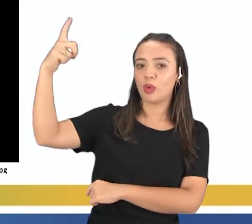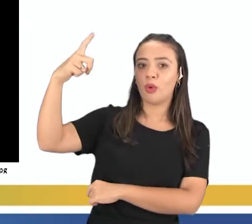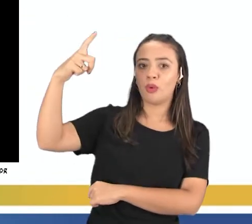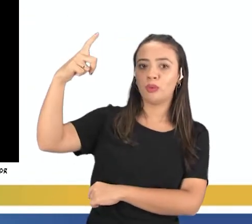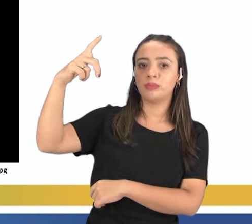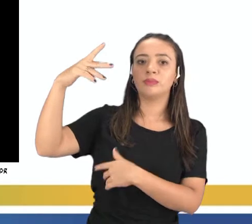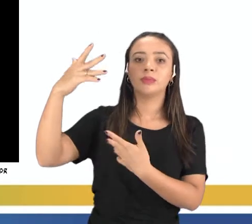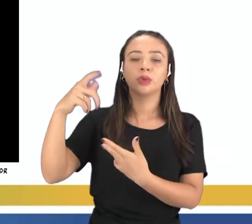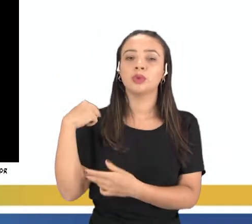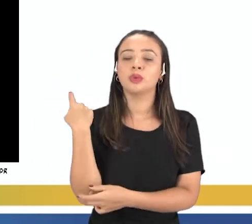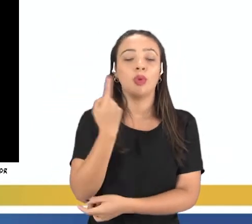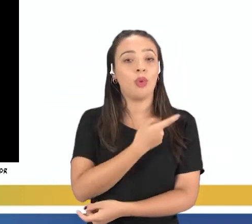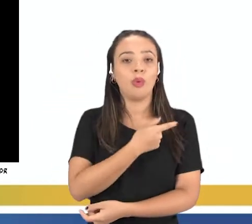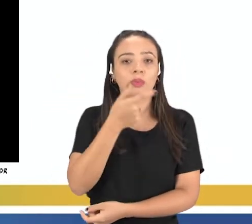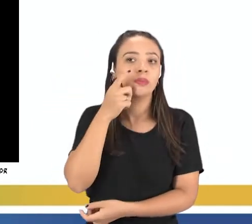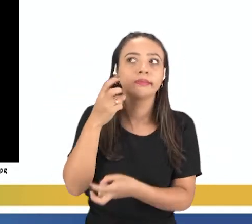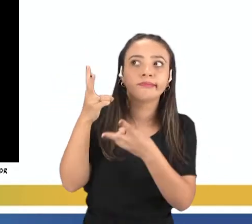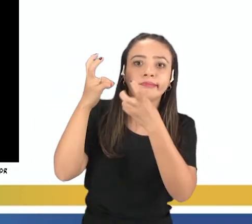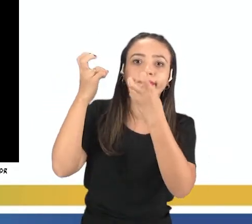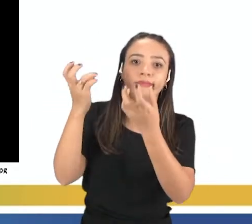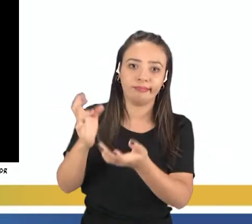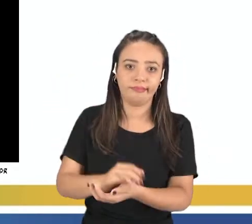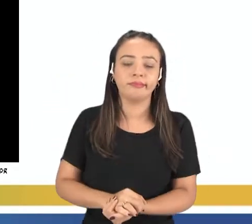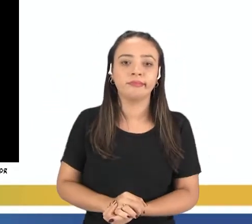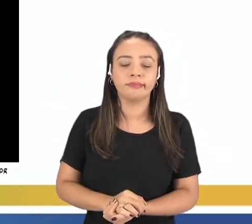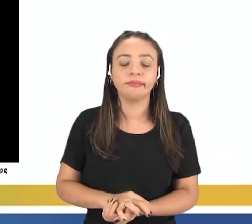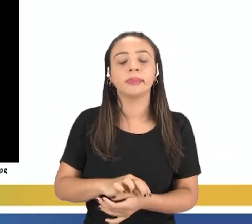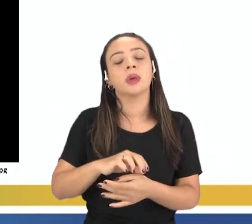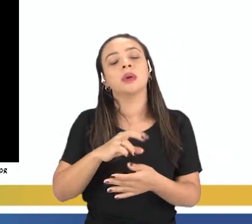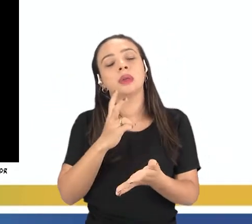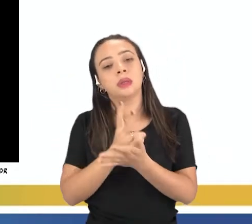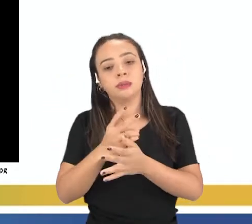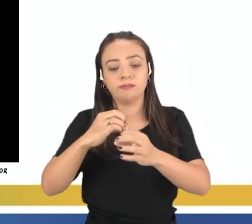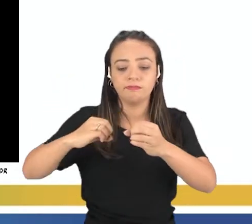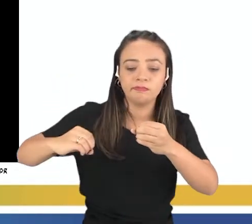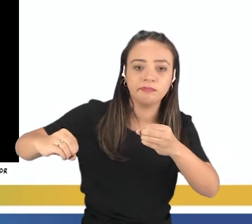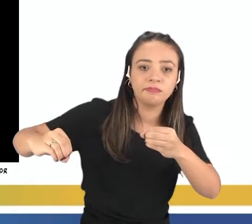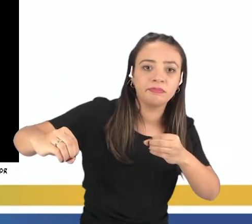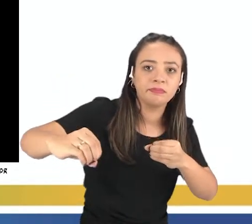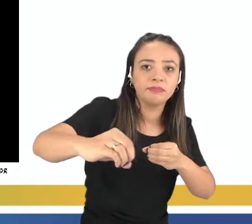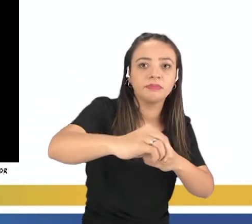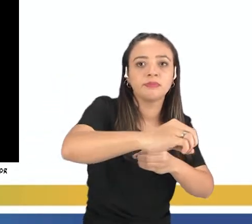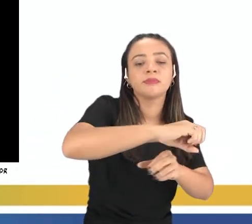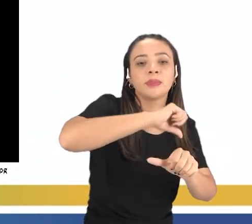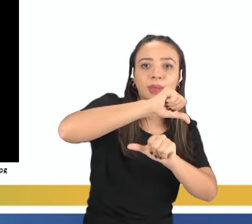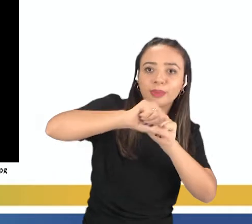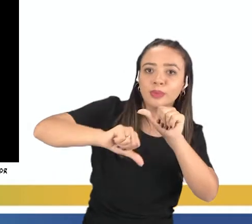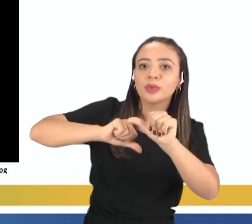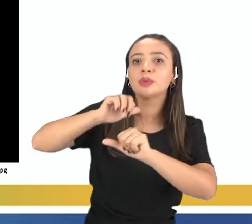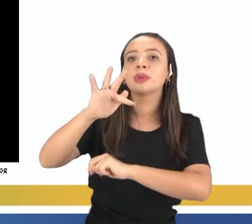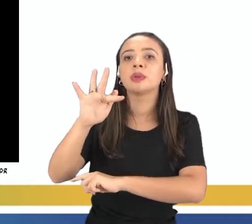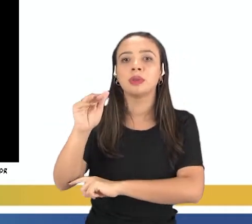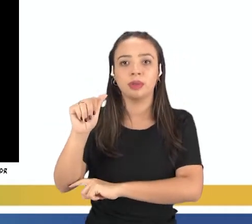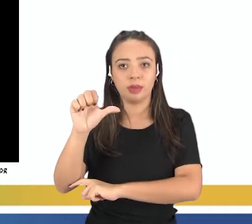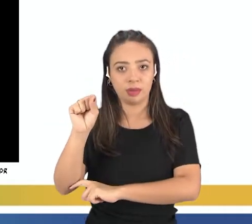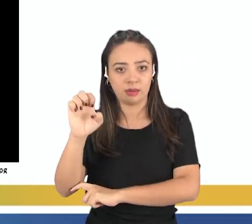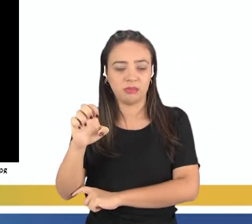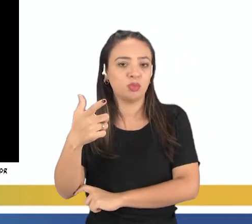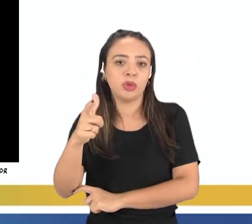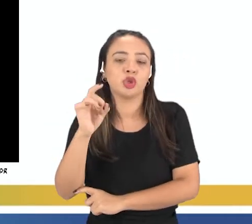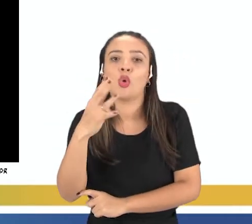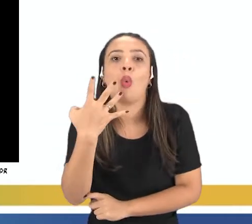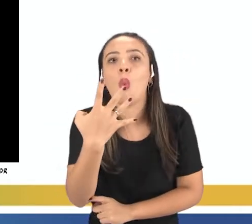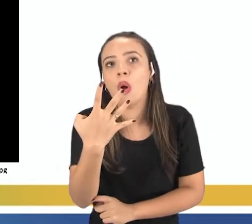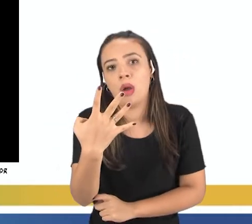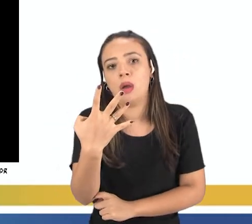enxerga o escuro, tá? Então, à medida que ela vai fazendo o seu movimento de translação, ela vai mudando as suas fases. É claro que a gente não tem só quatro